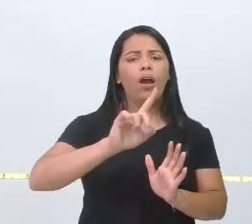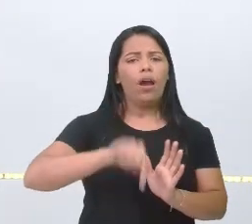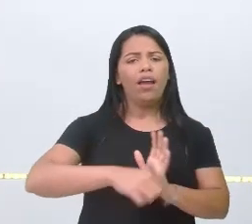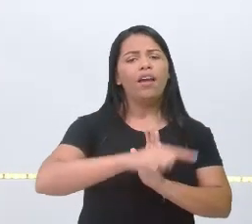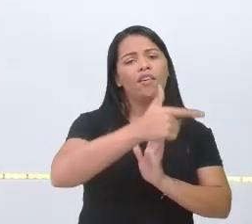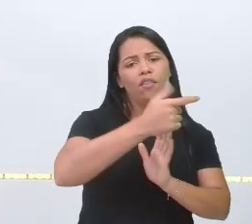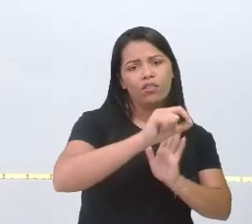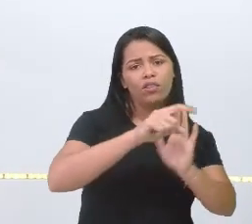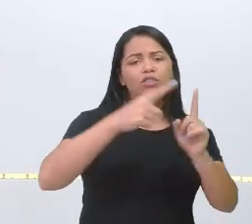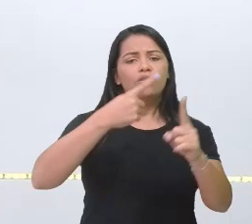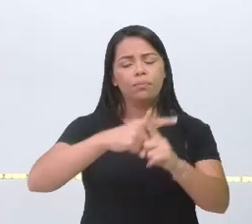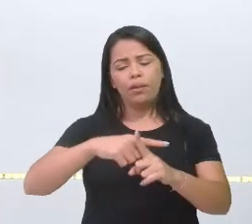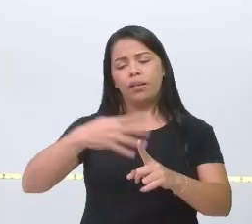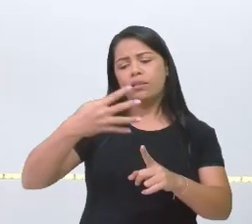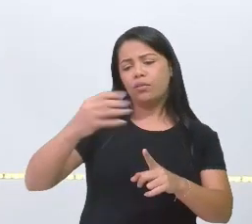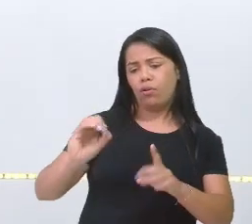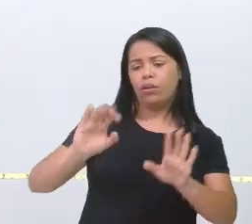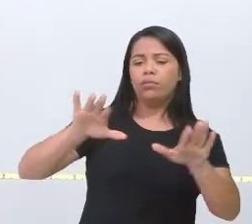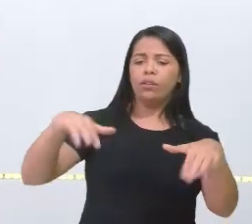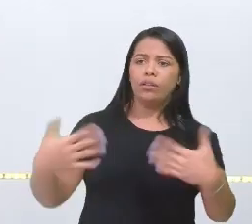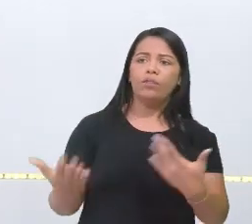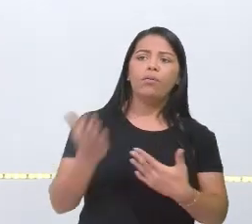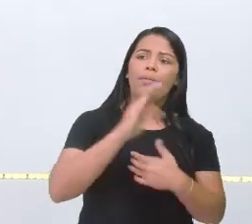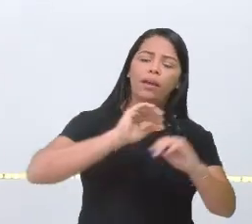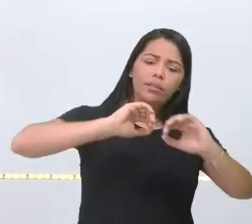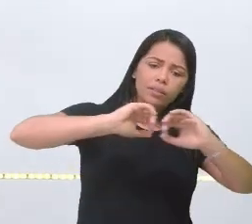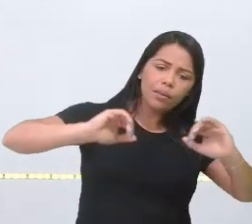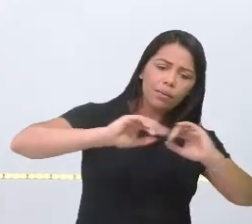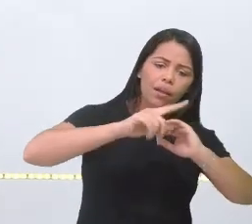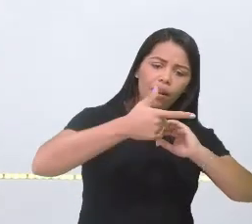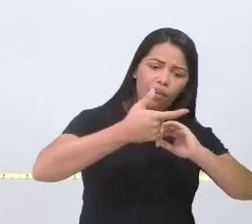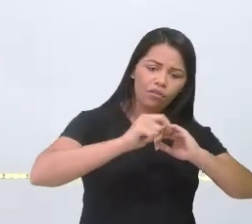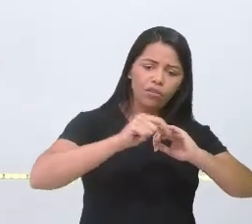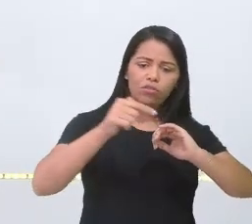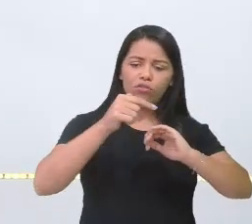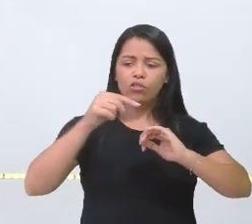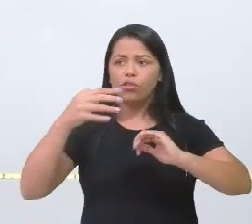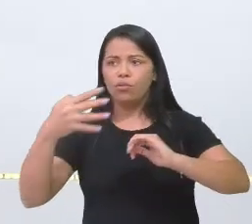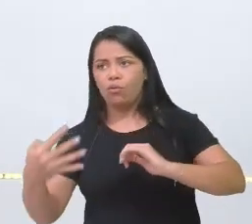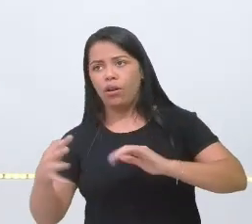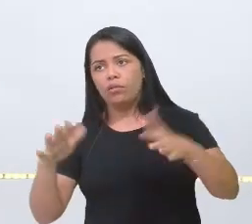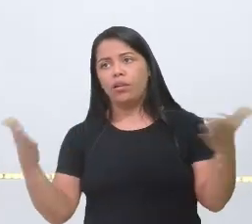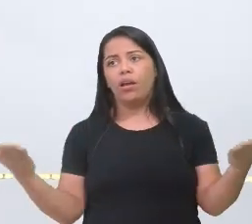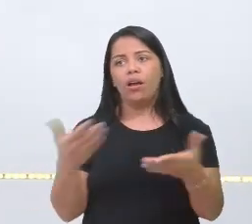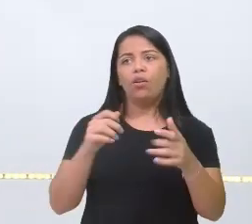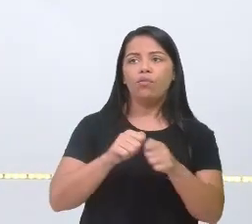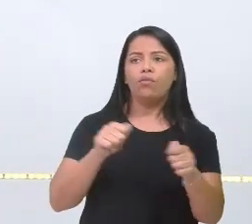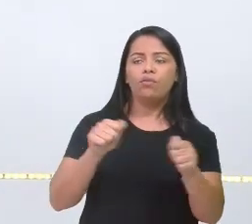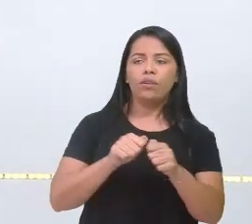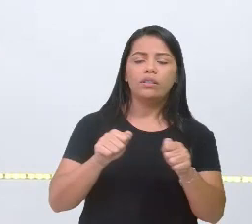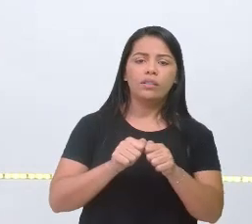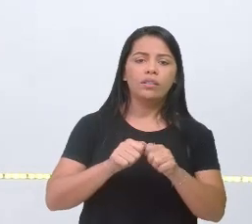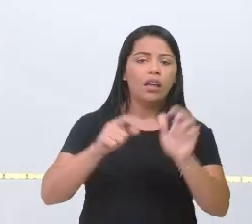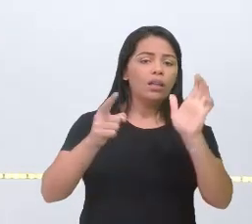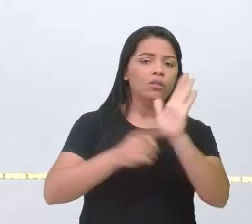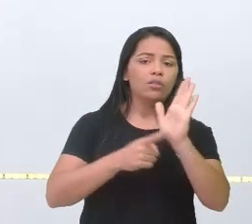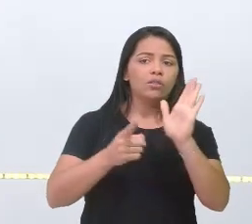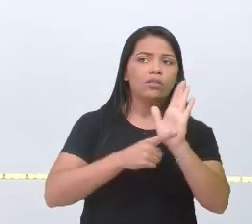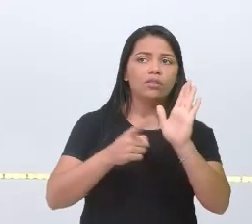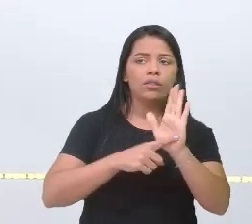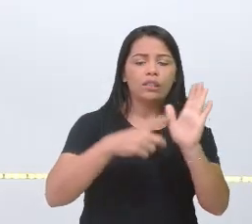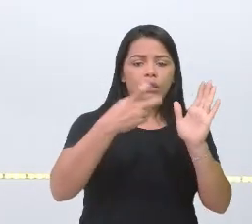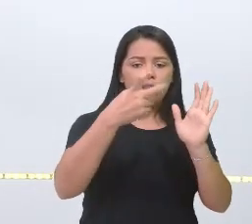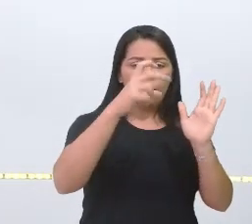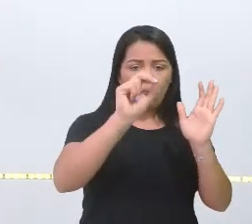Então, eu vou colocar a dezena de um lado, unidade do outro. E agora eu vou fazer a subtração, ó. 50 menos